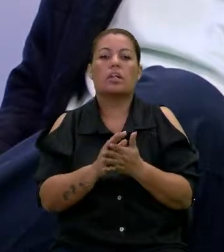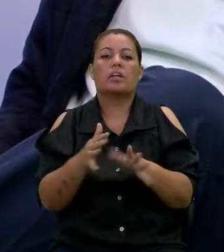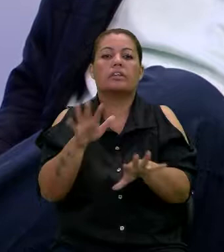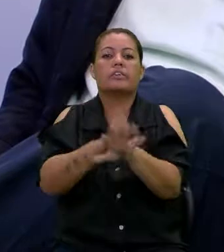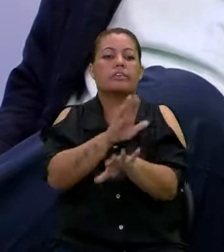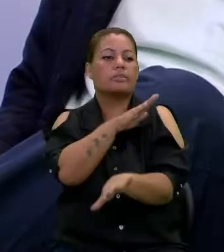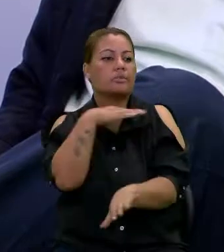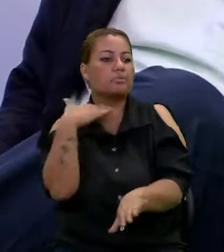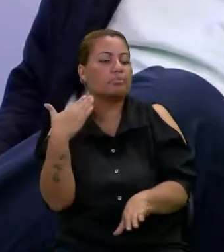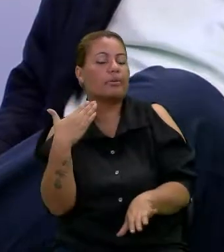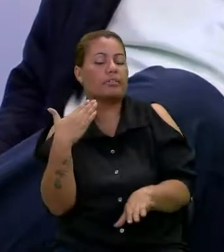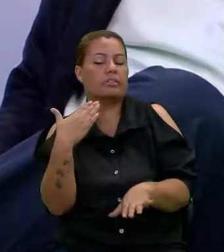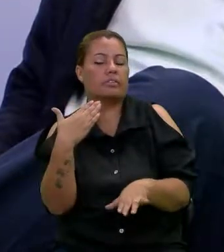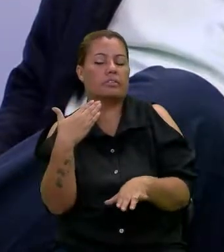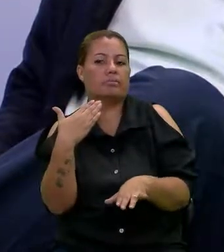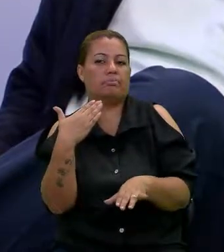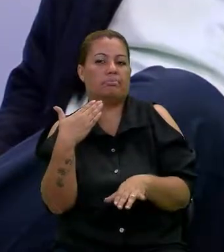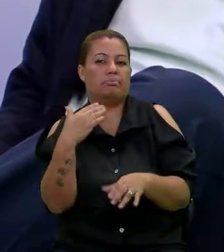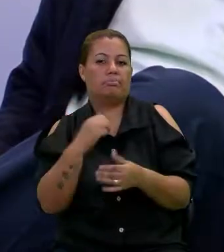e mortas.